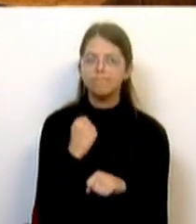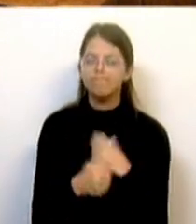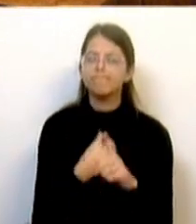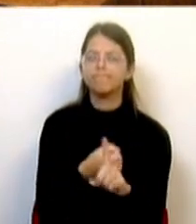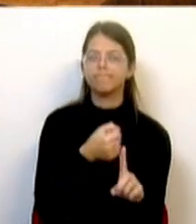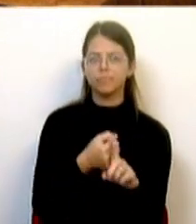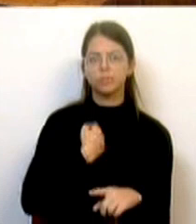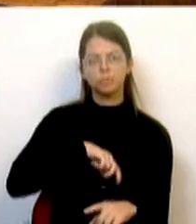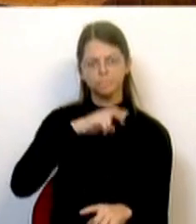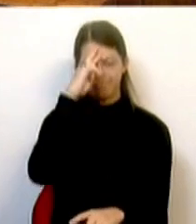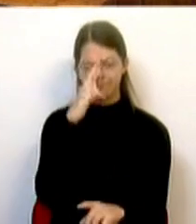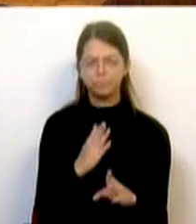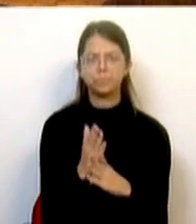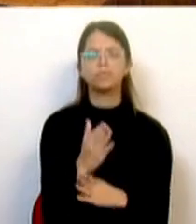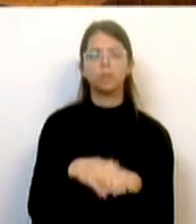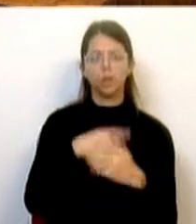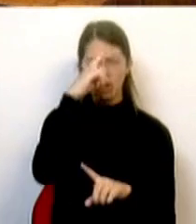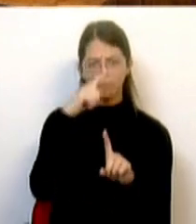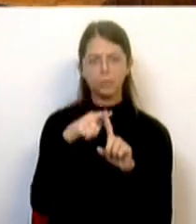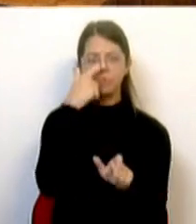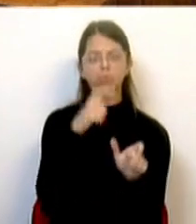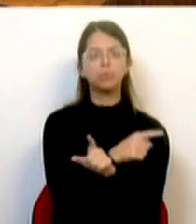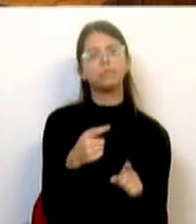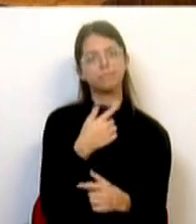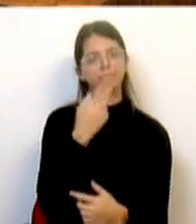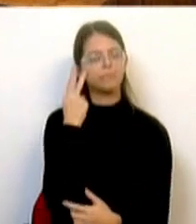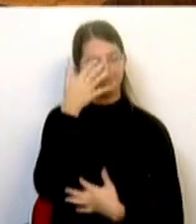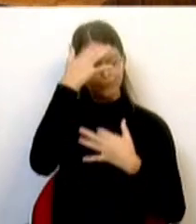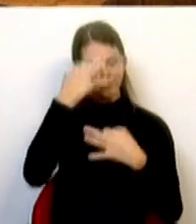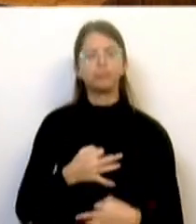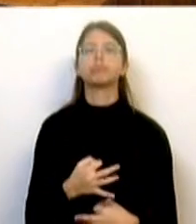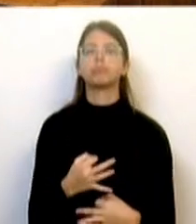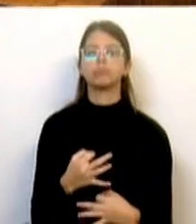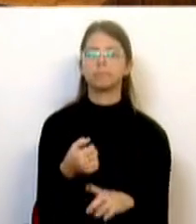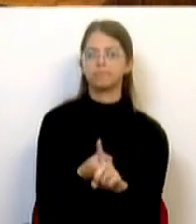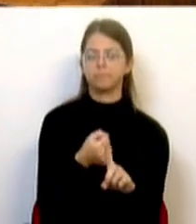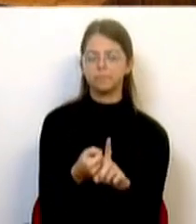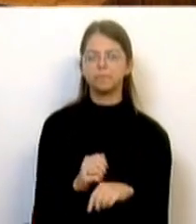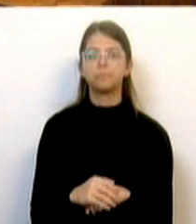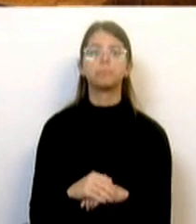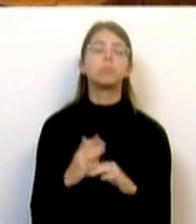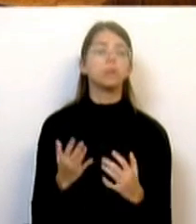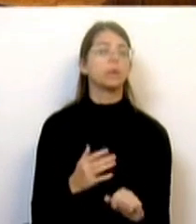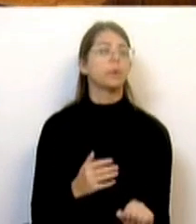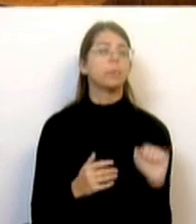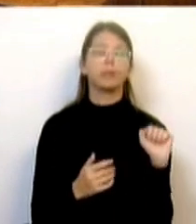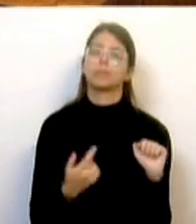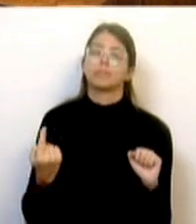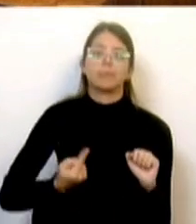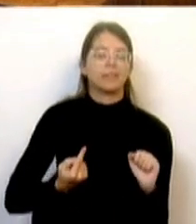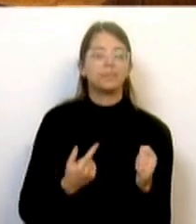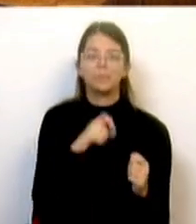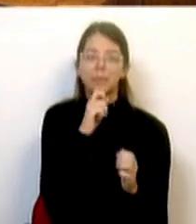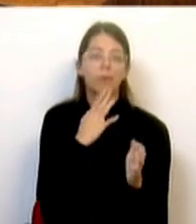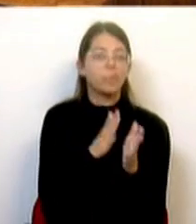trabalhar para que estas pessoas tenham uma vida digna. E não pode o PS passar esta